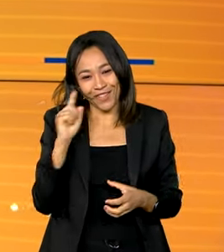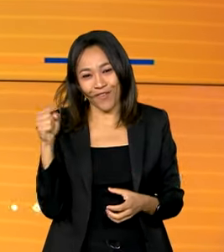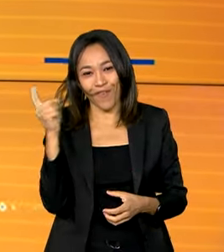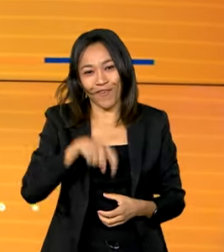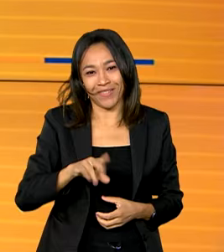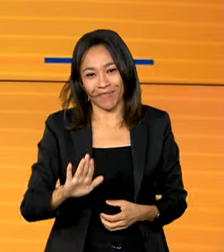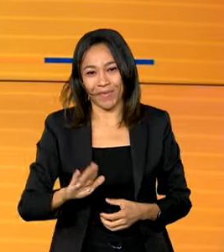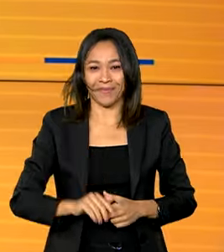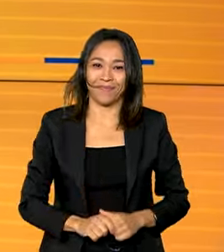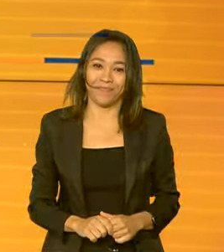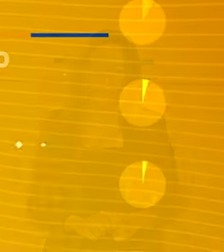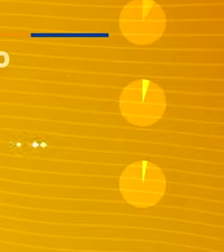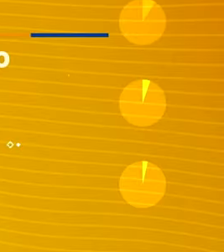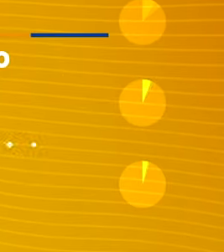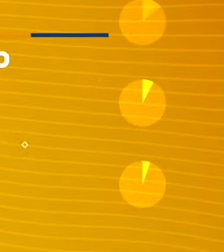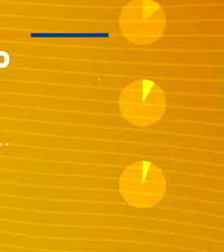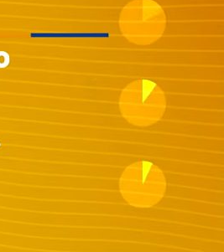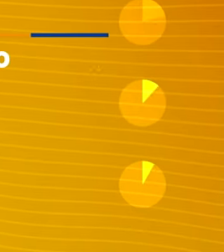já já.